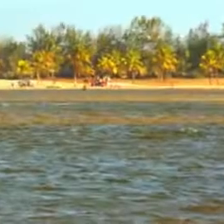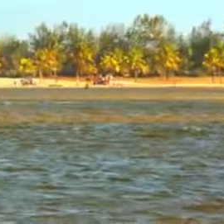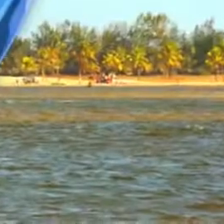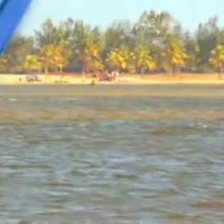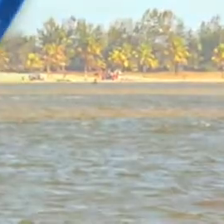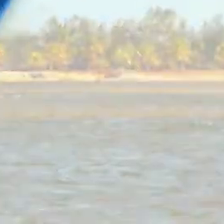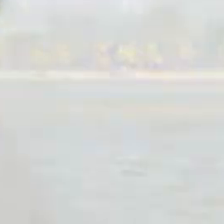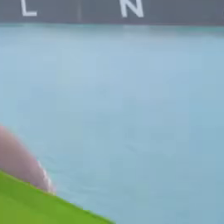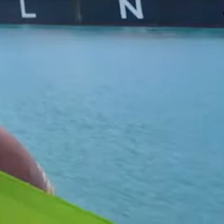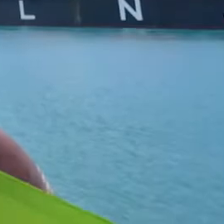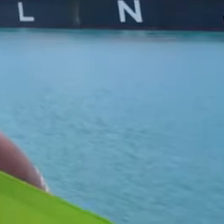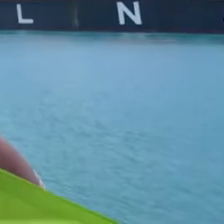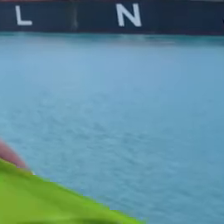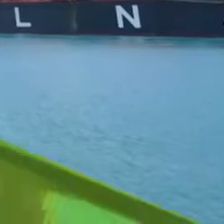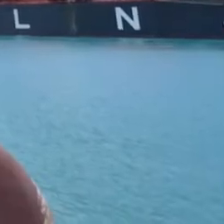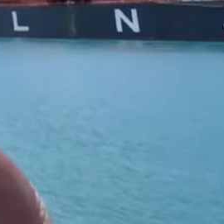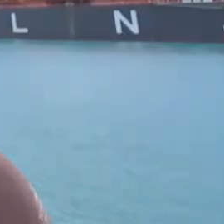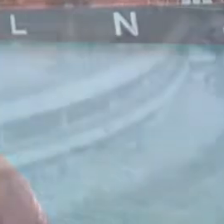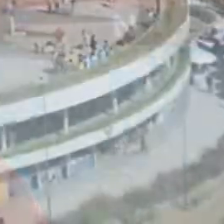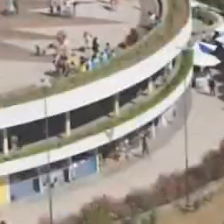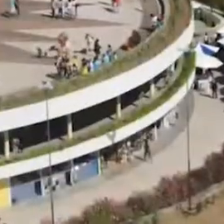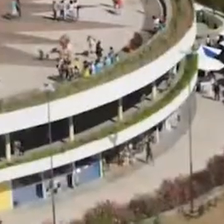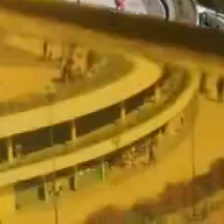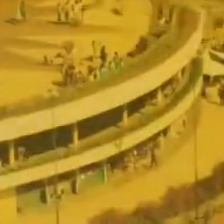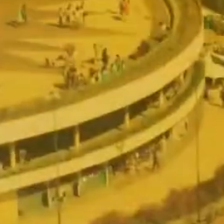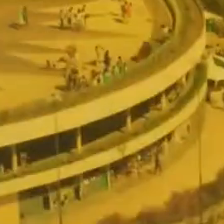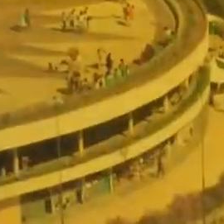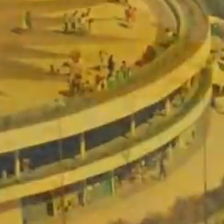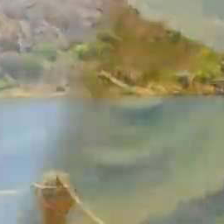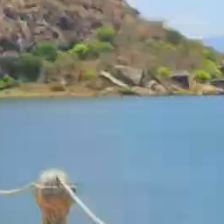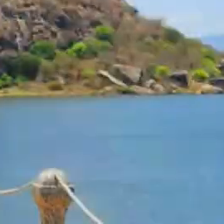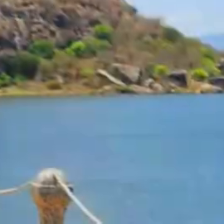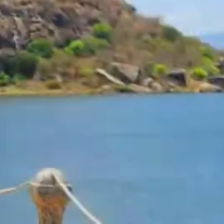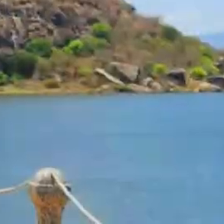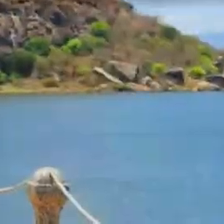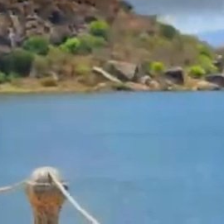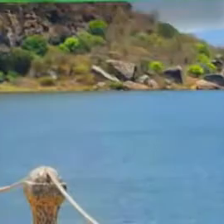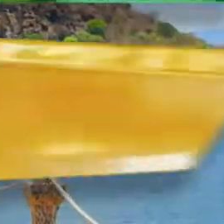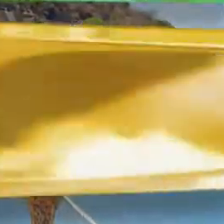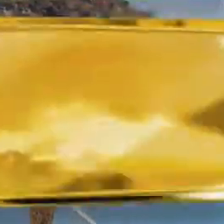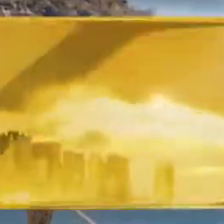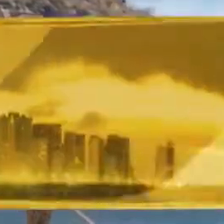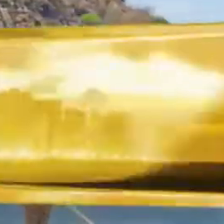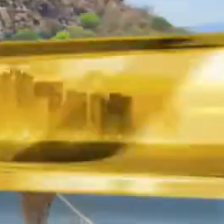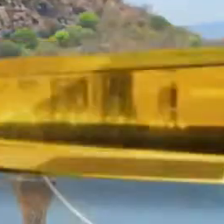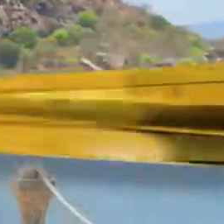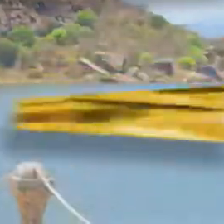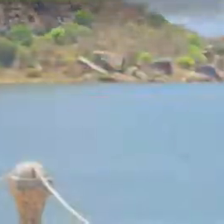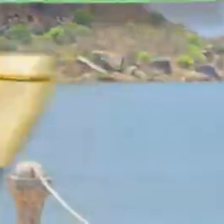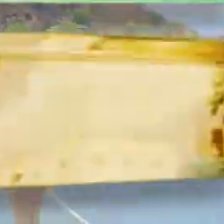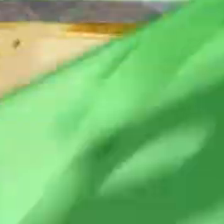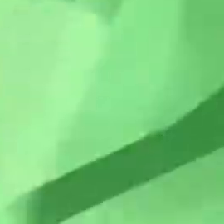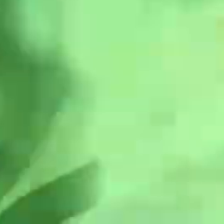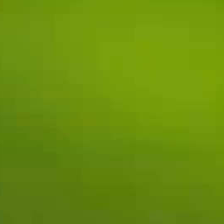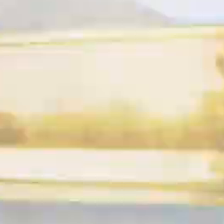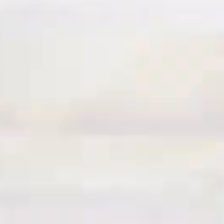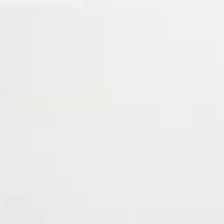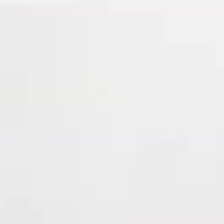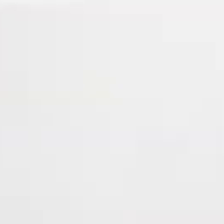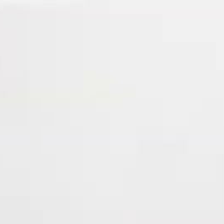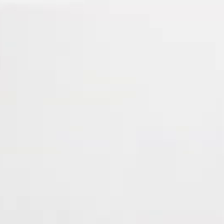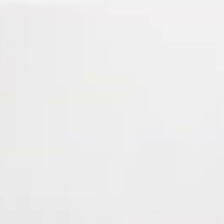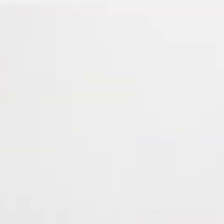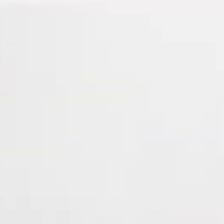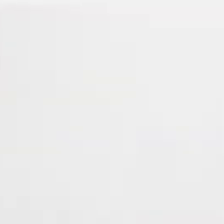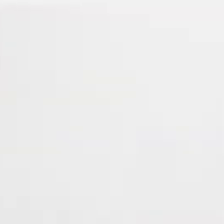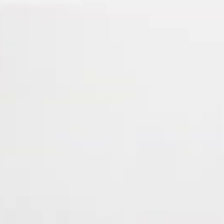Nossa marca é mudar pra você se ver melhor, aqui na TV Assembleia.